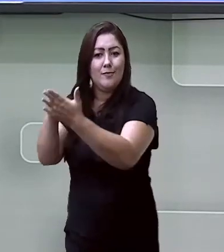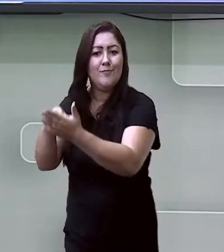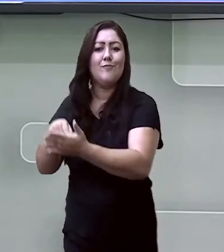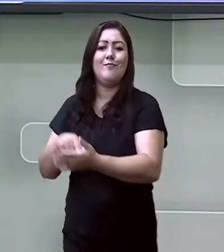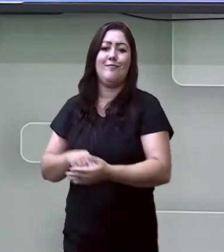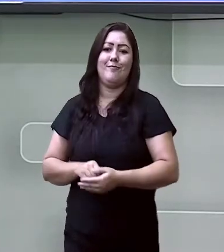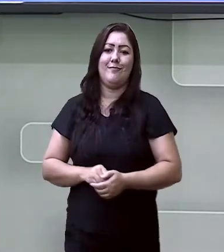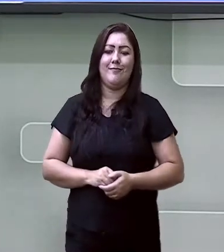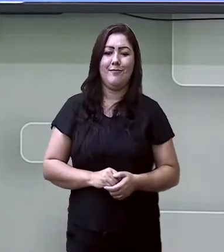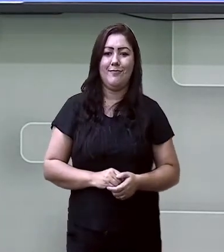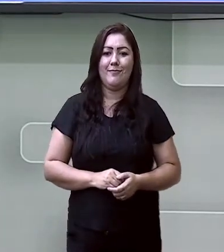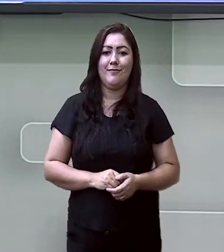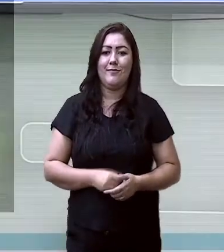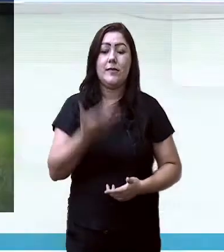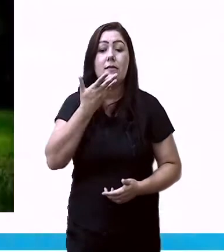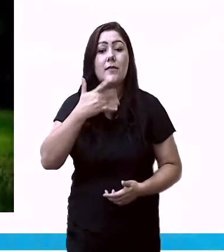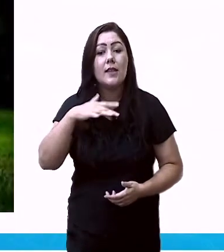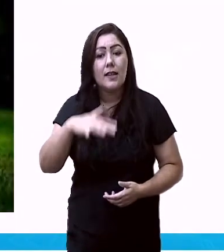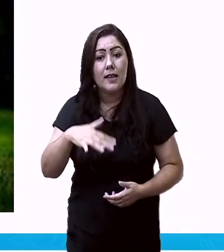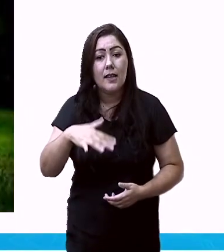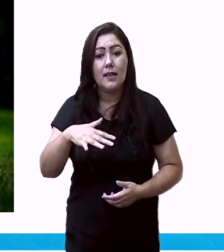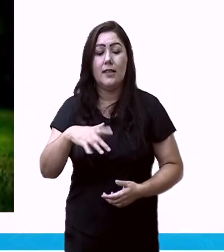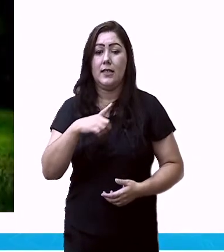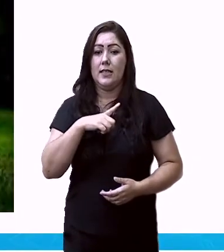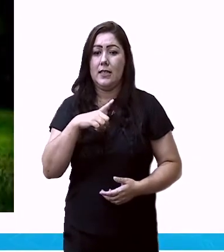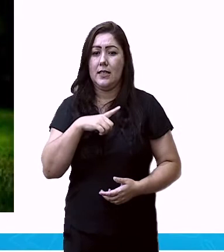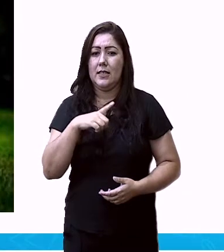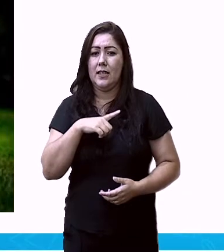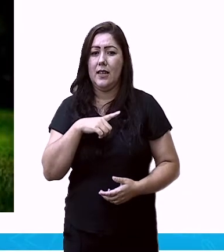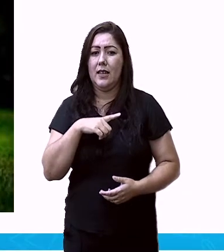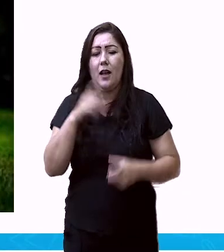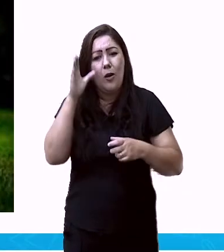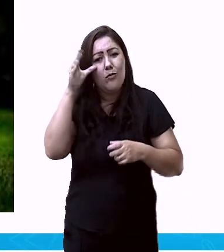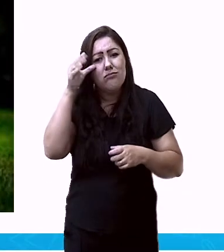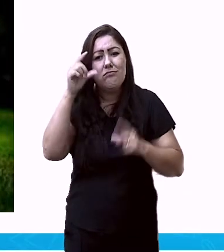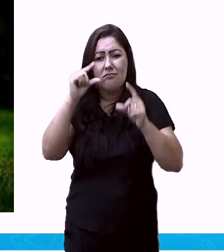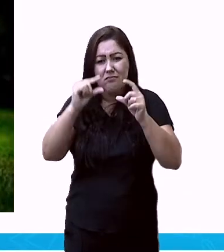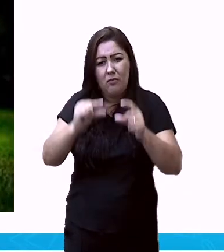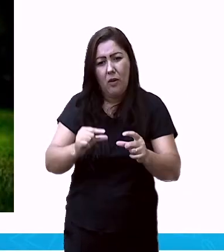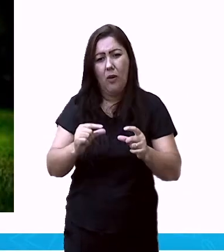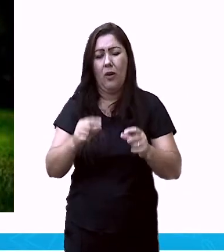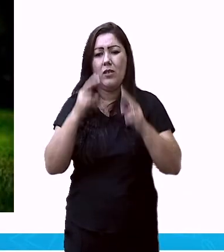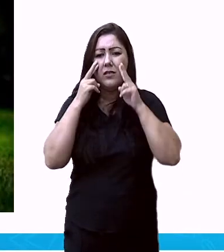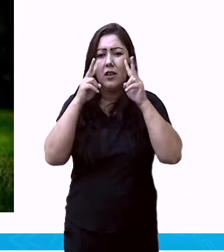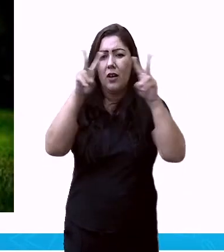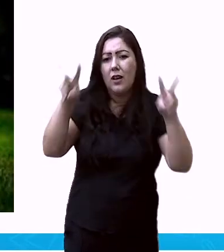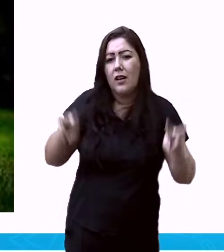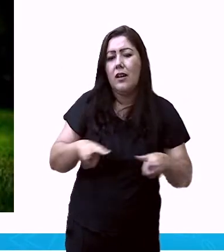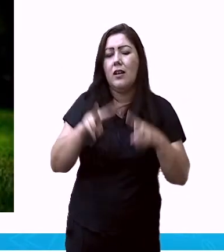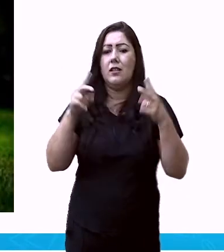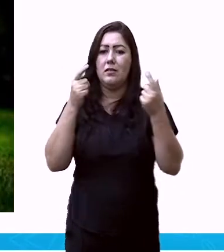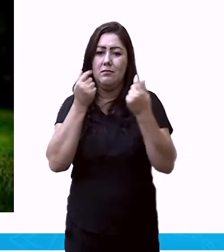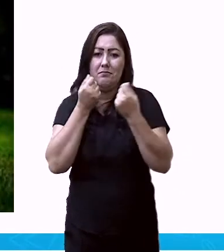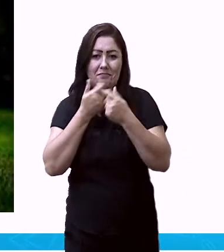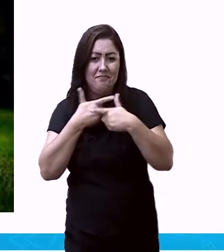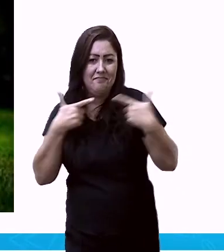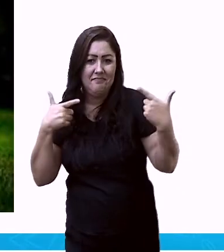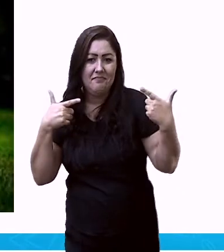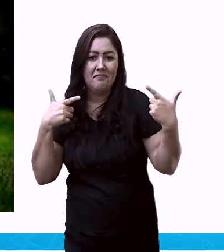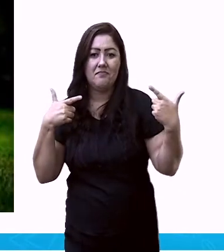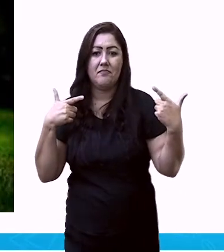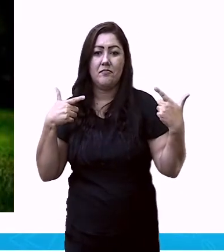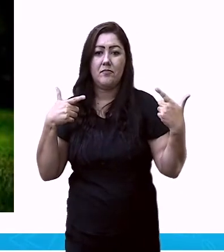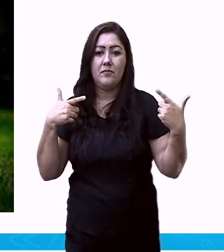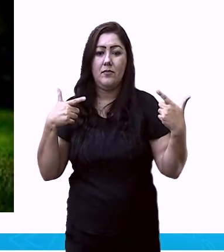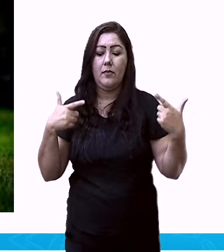Crianças que têm menor interesse em observar, sorrir e aproximar-se